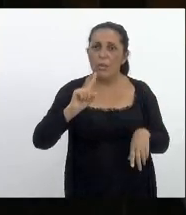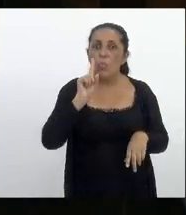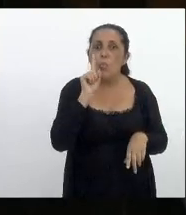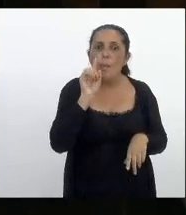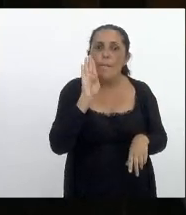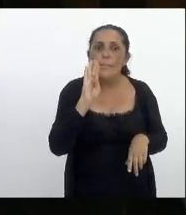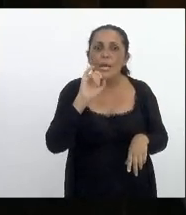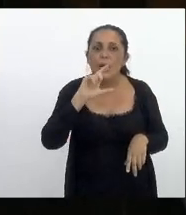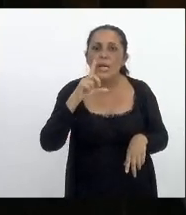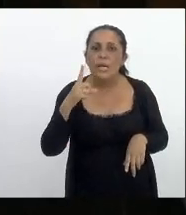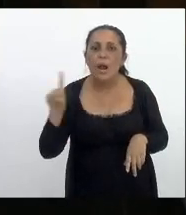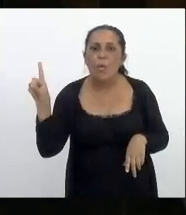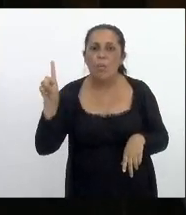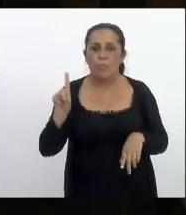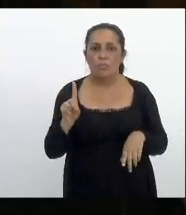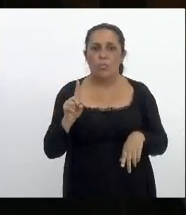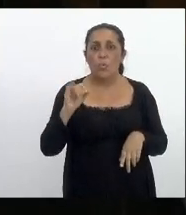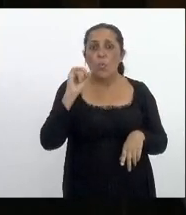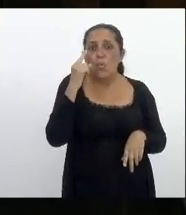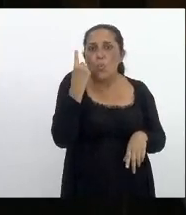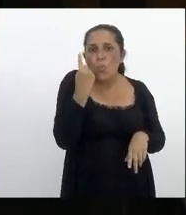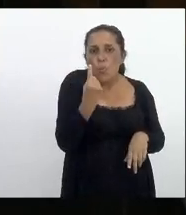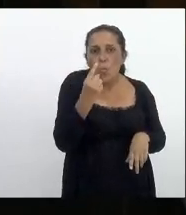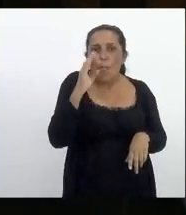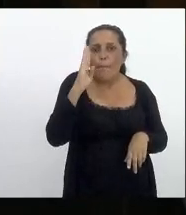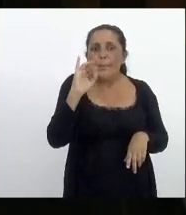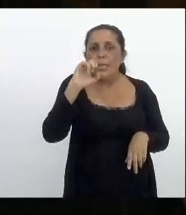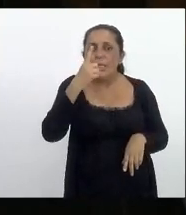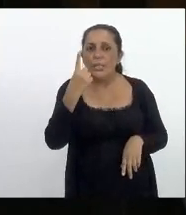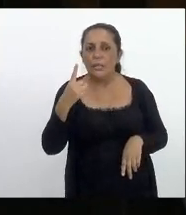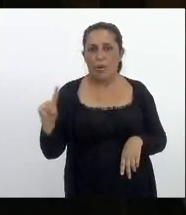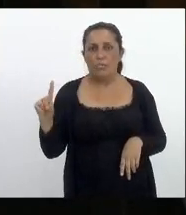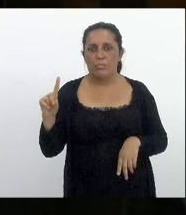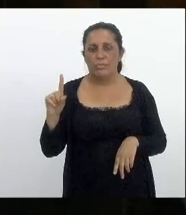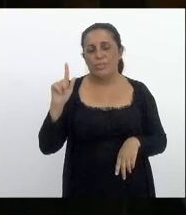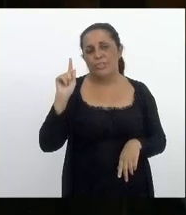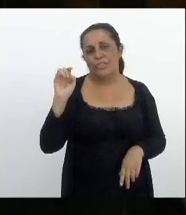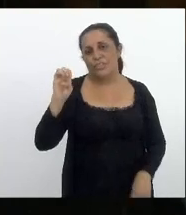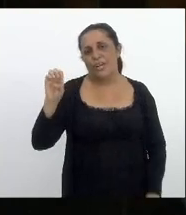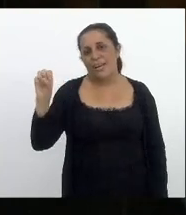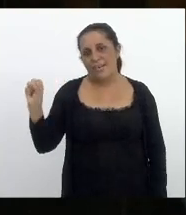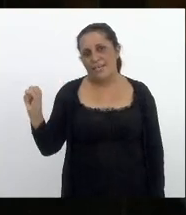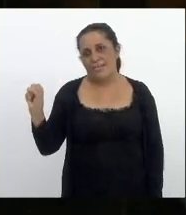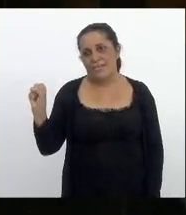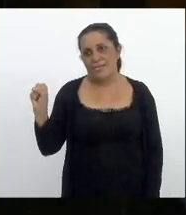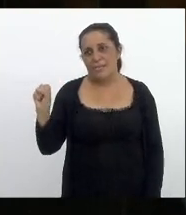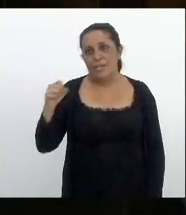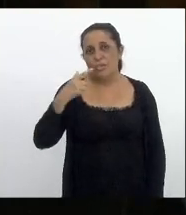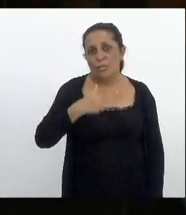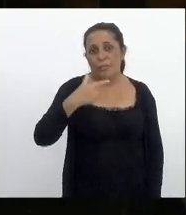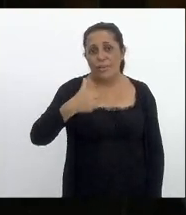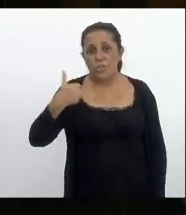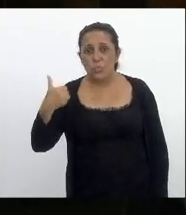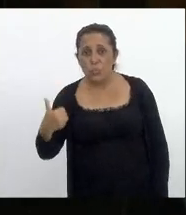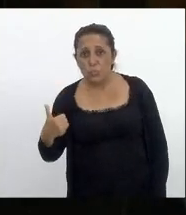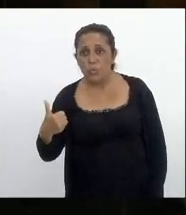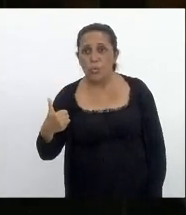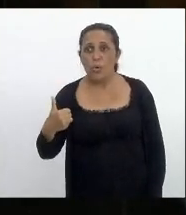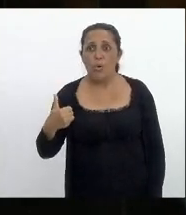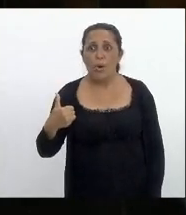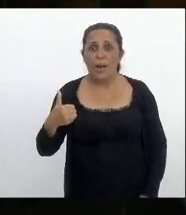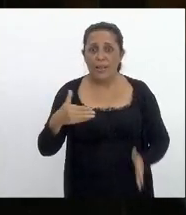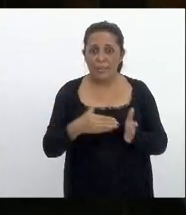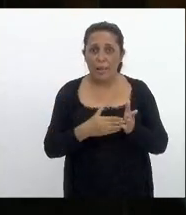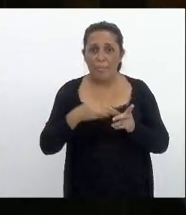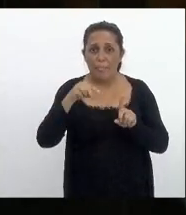bilhão um bilhão de GEs em 2021 até o